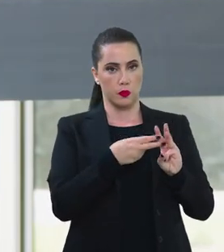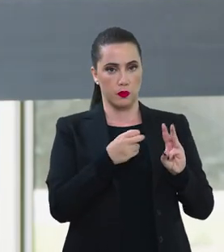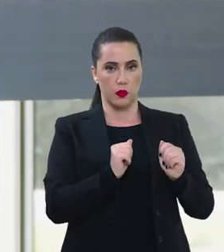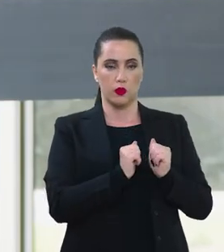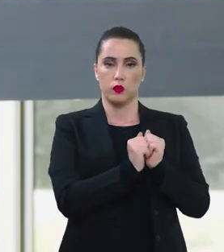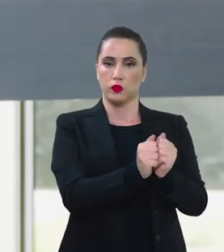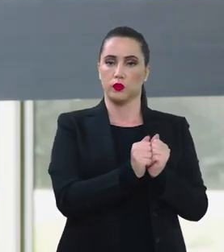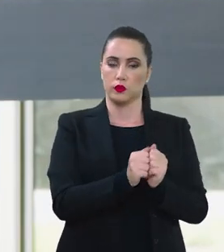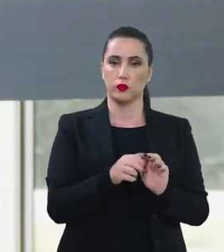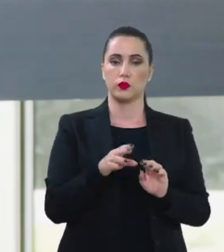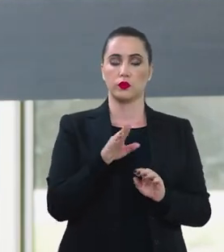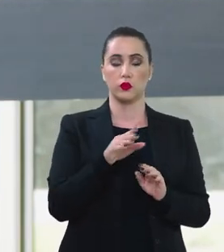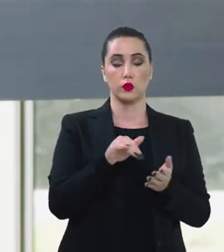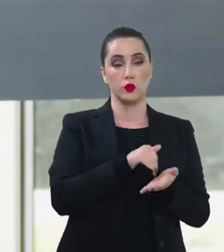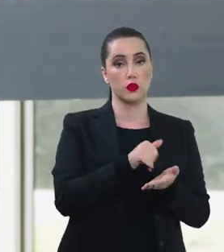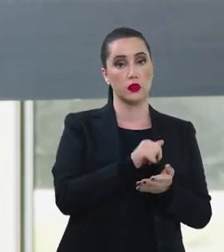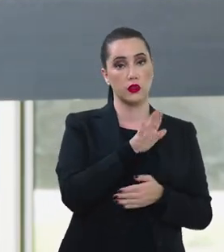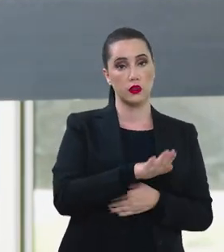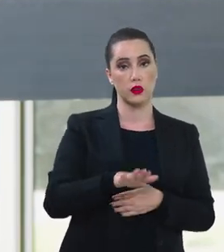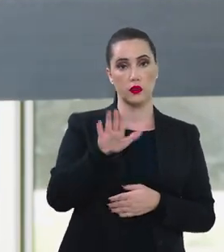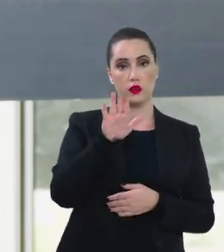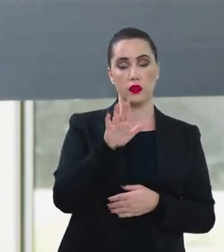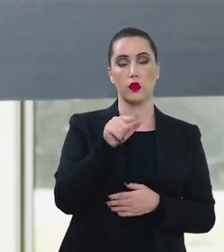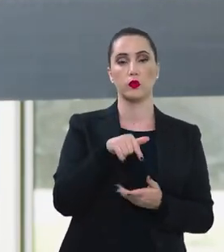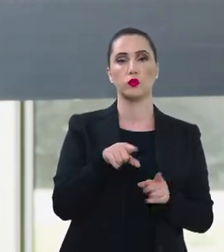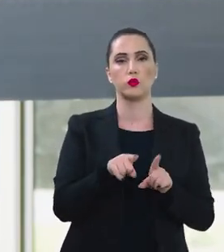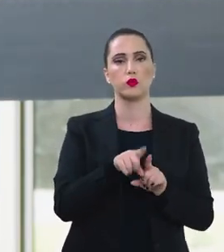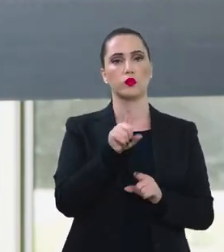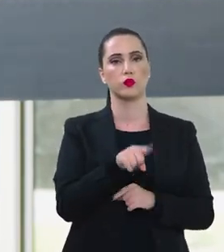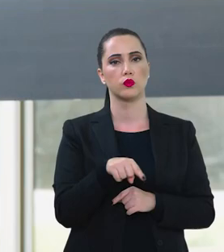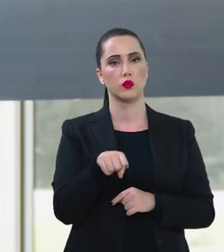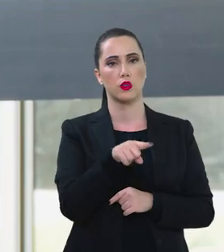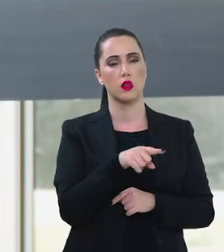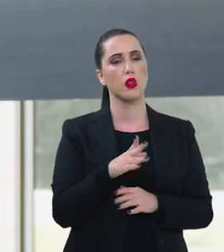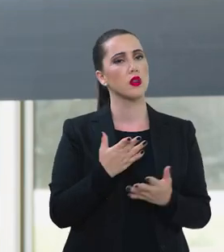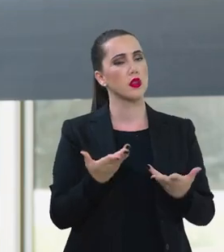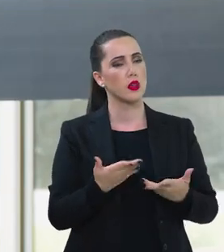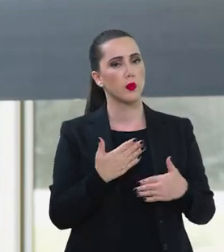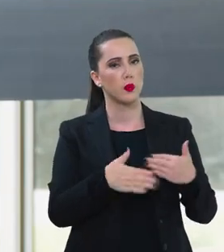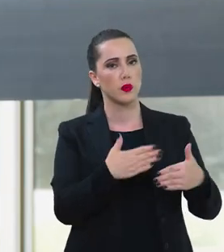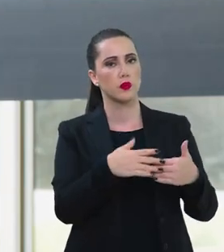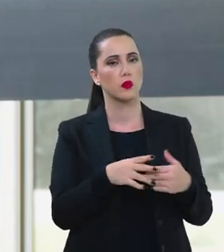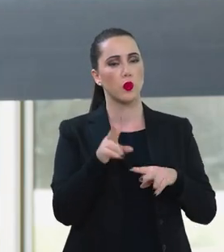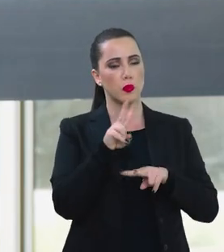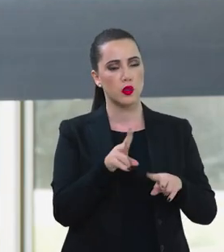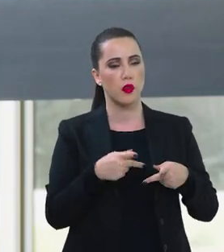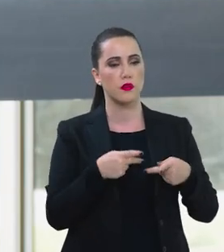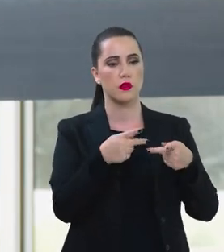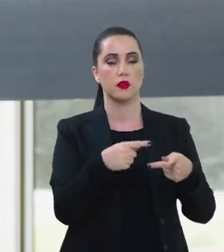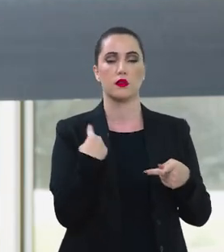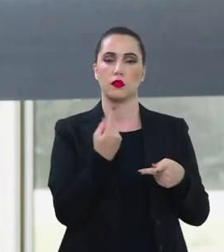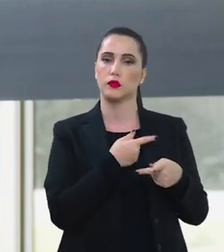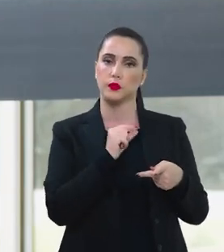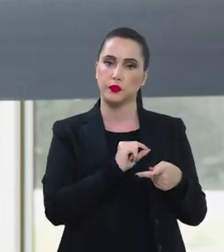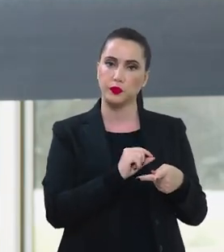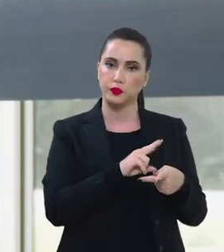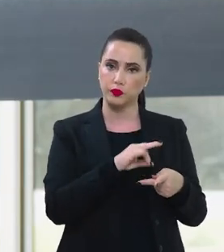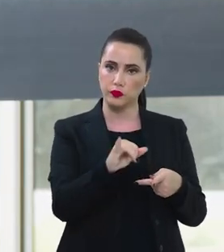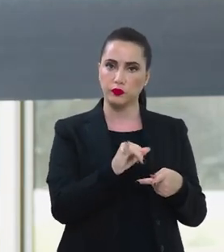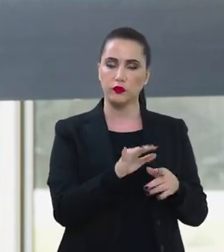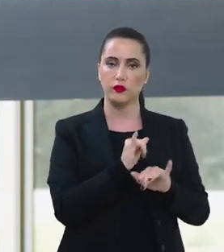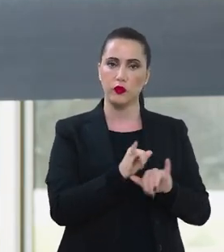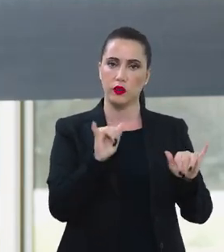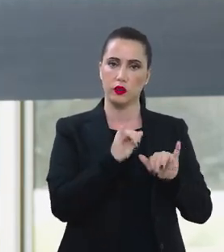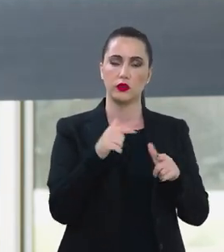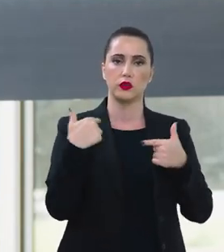estive lá junto com o secretário nacional de segurança pública, Tadeu Lenkar. E aí, a partir dessa visita, gente também